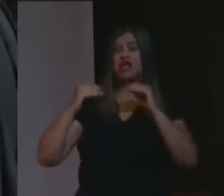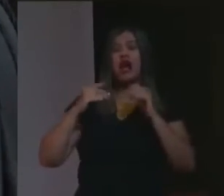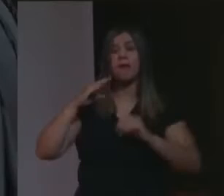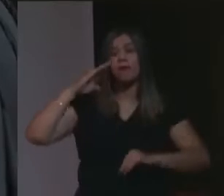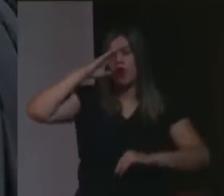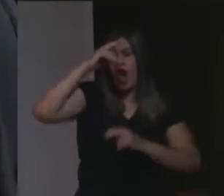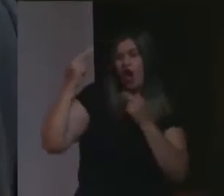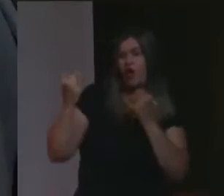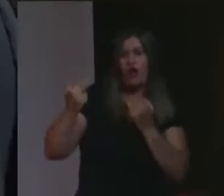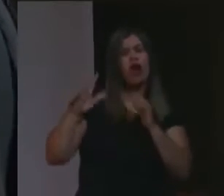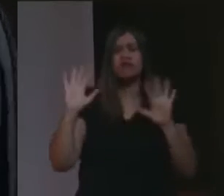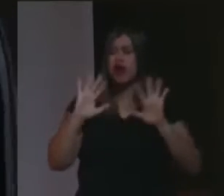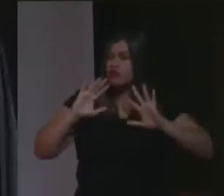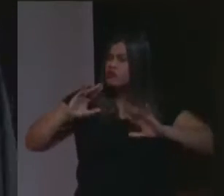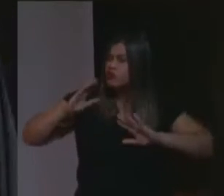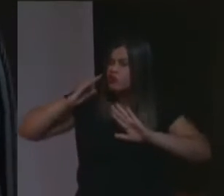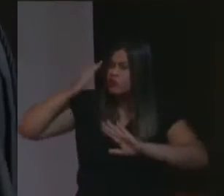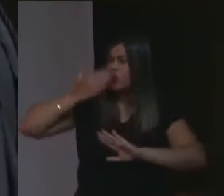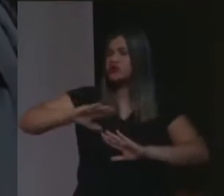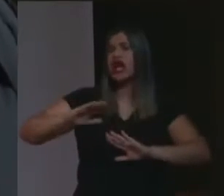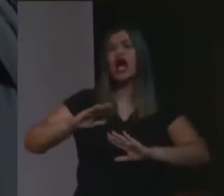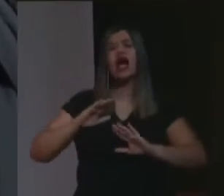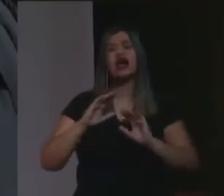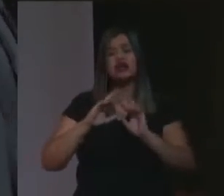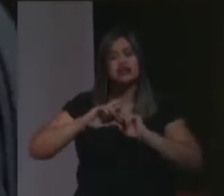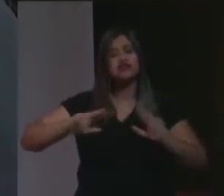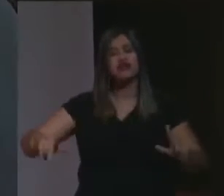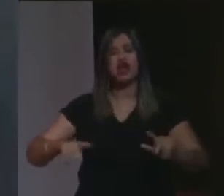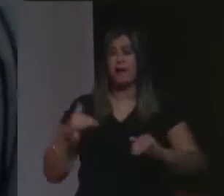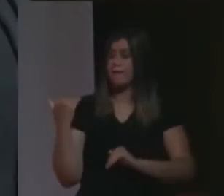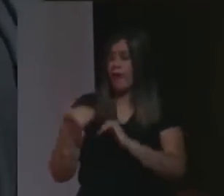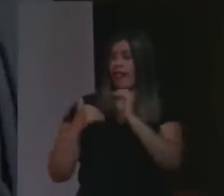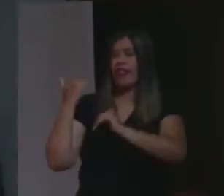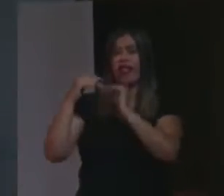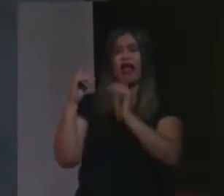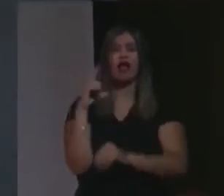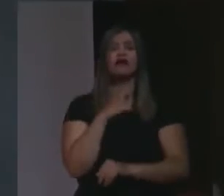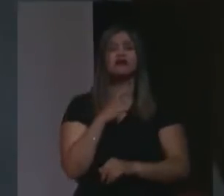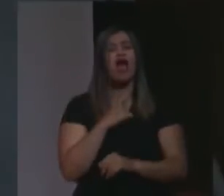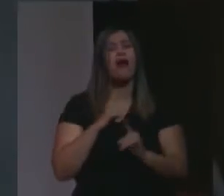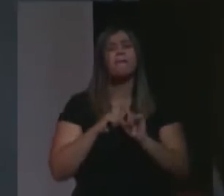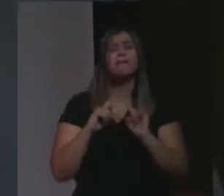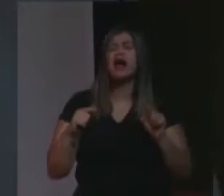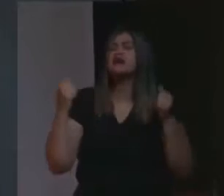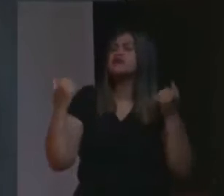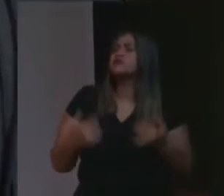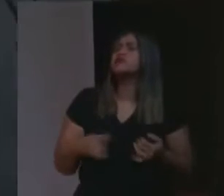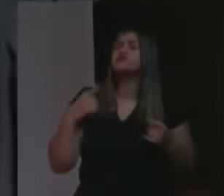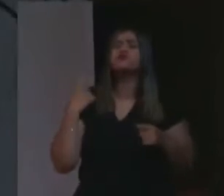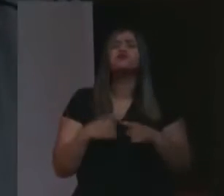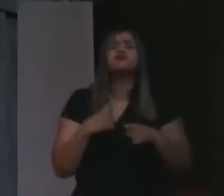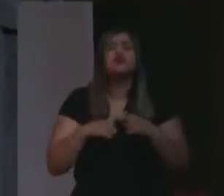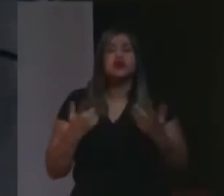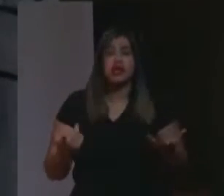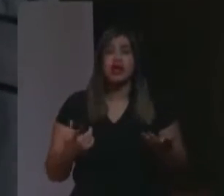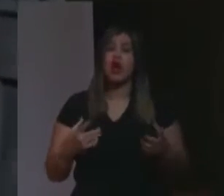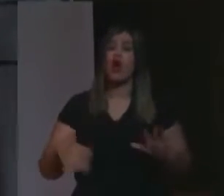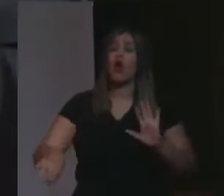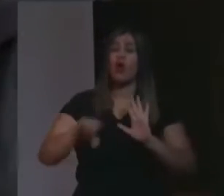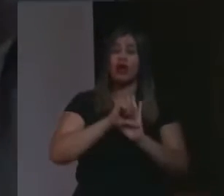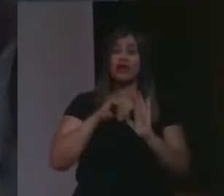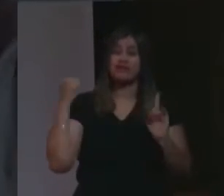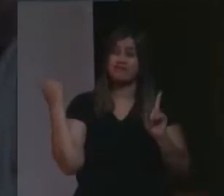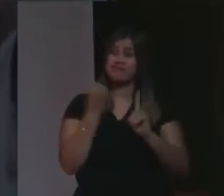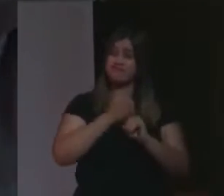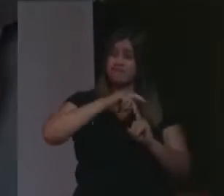somos diferentes, de mostrar o que é ser progressista. E por que que eu digo isso? Porque o crime de genocídio, ele é